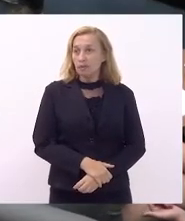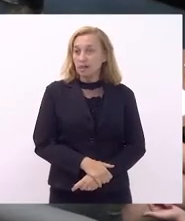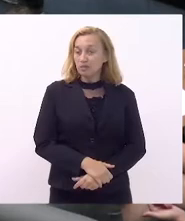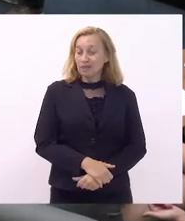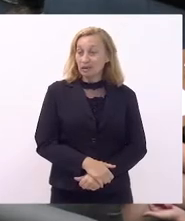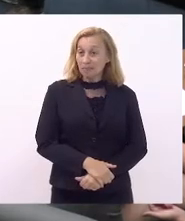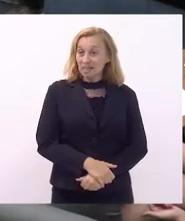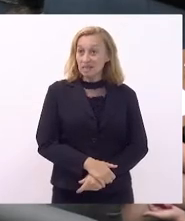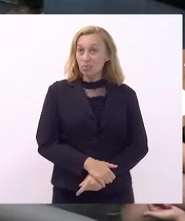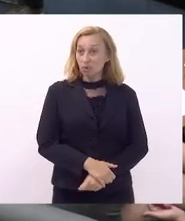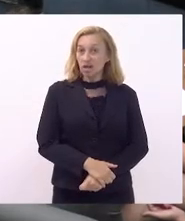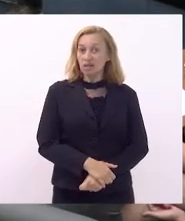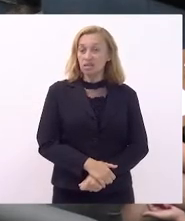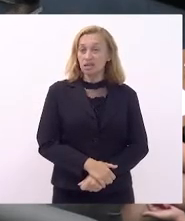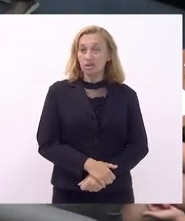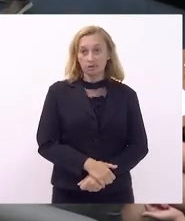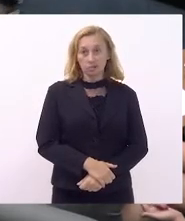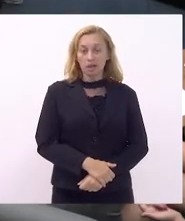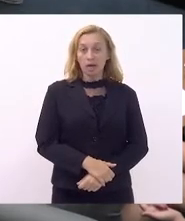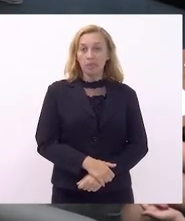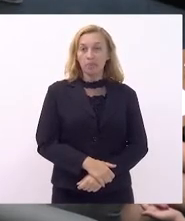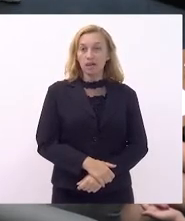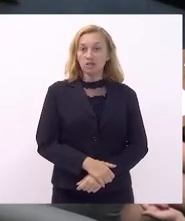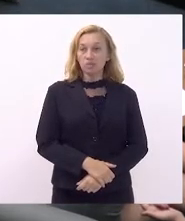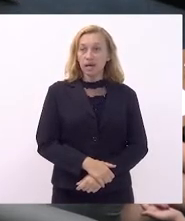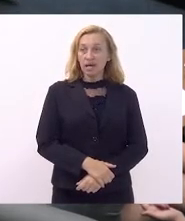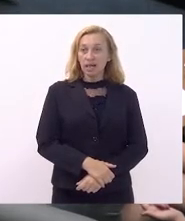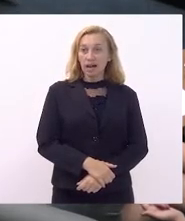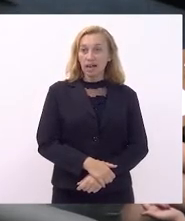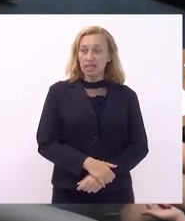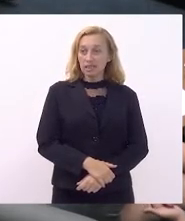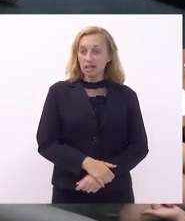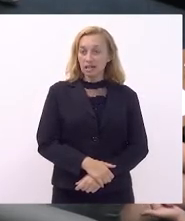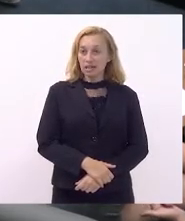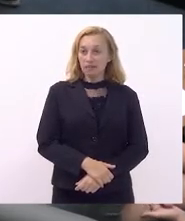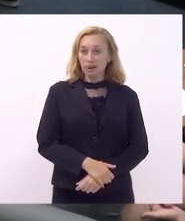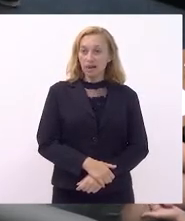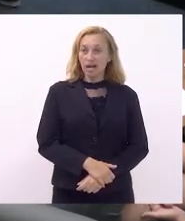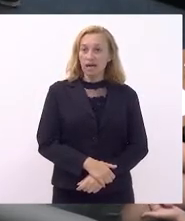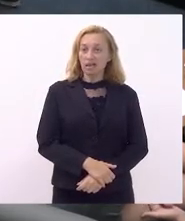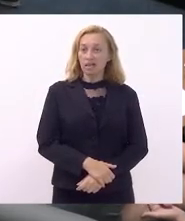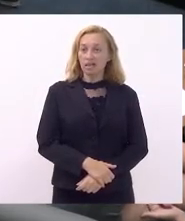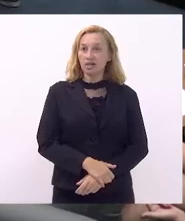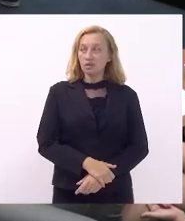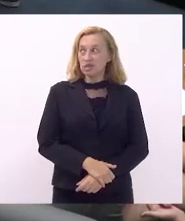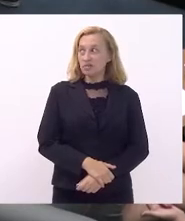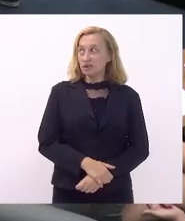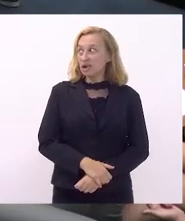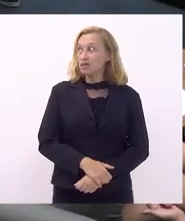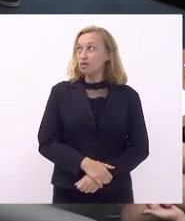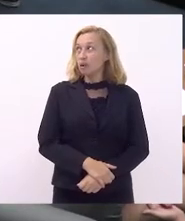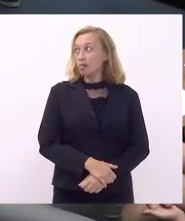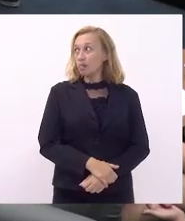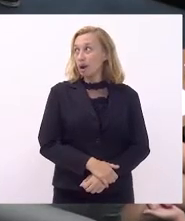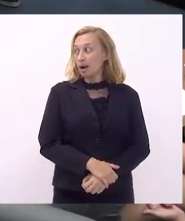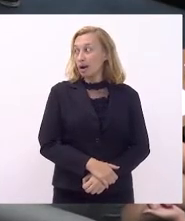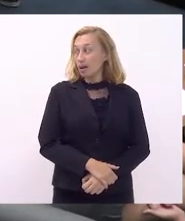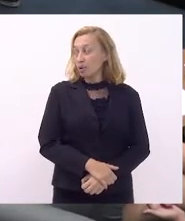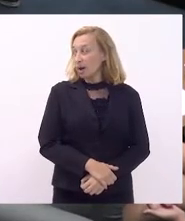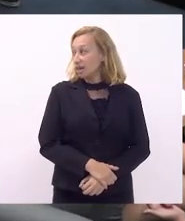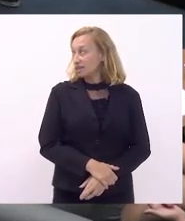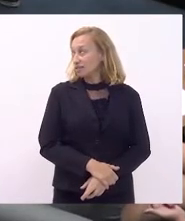já passou, já passou. Saiu de palavra. Saiu. Obrigada. Saiu, foi a CCJ para consulta.